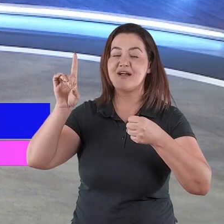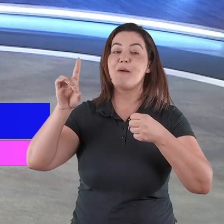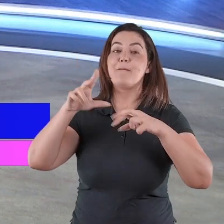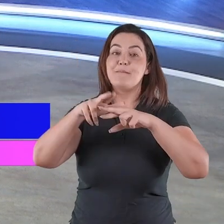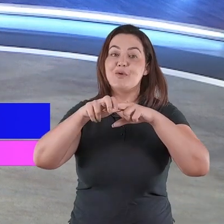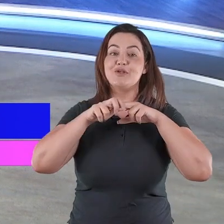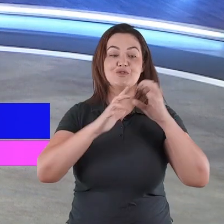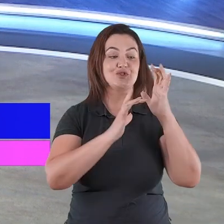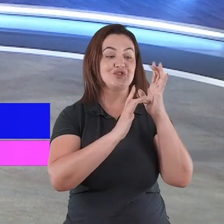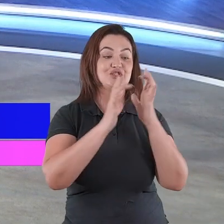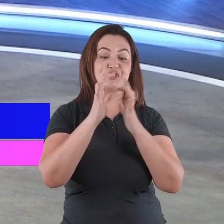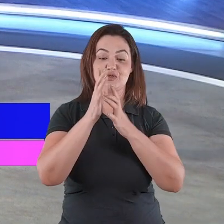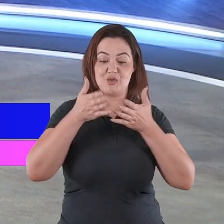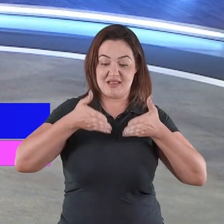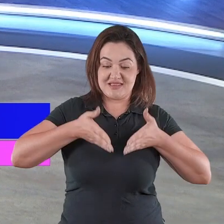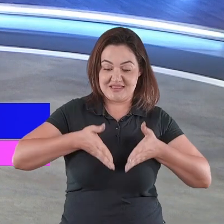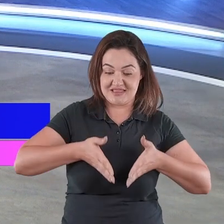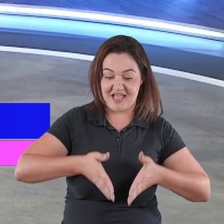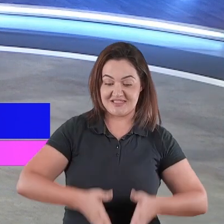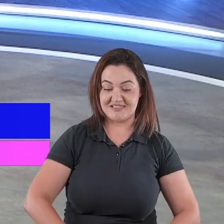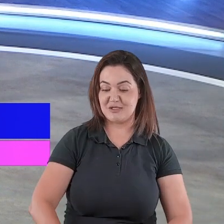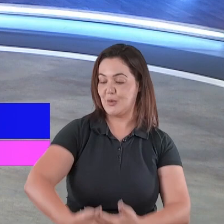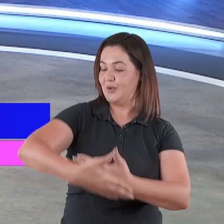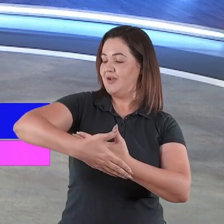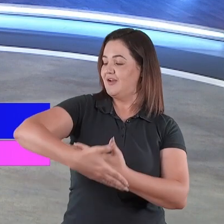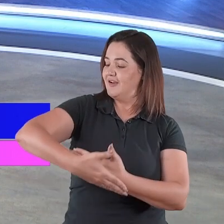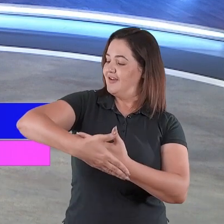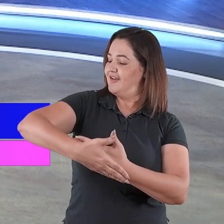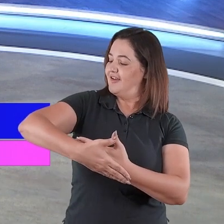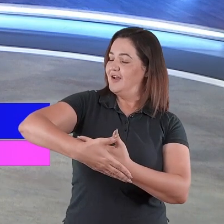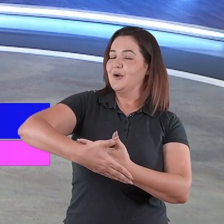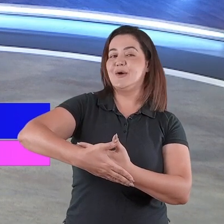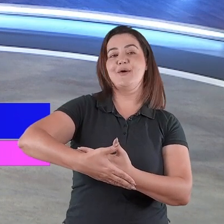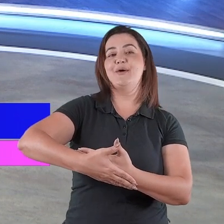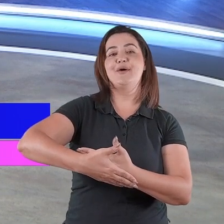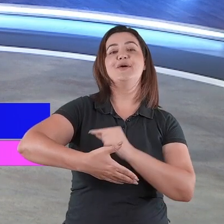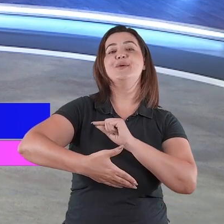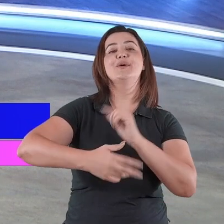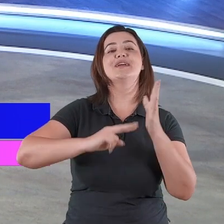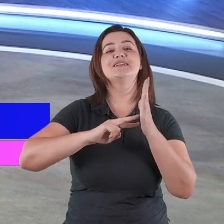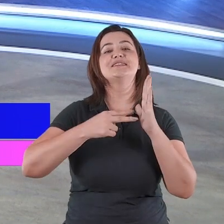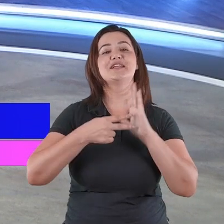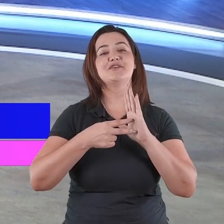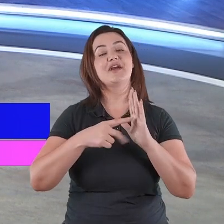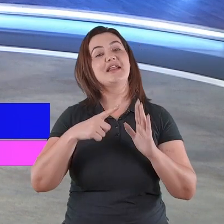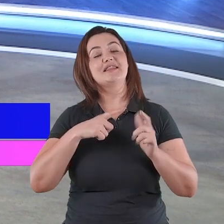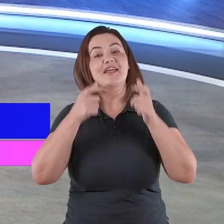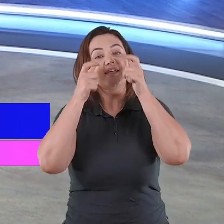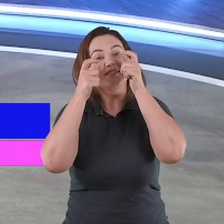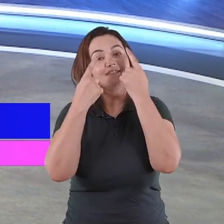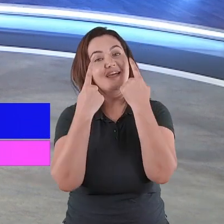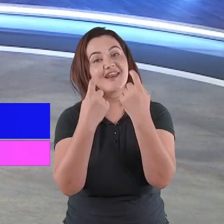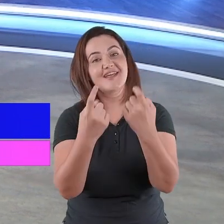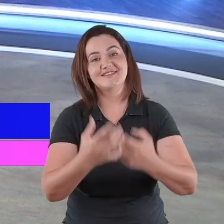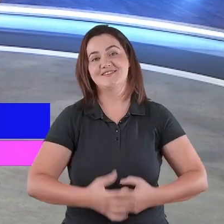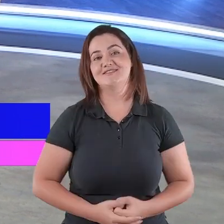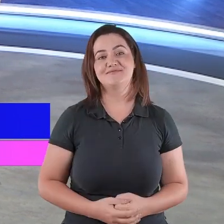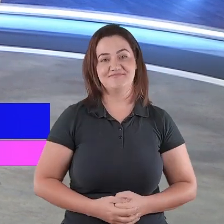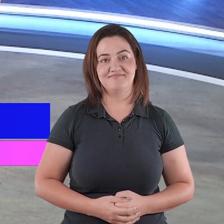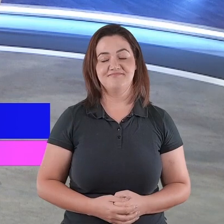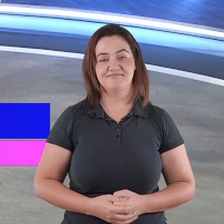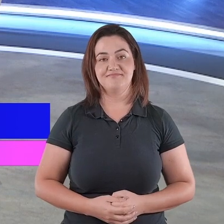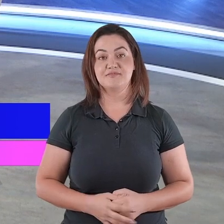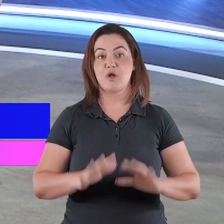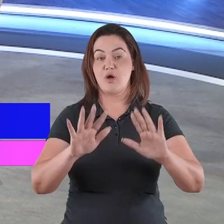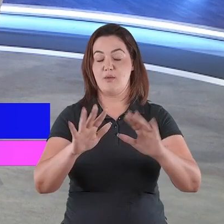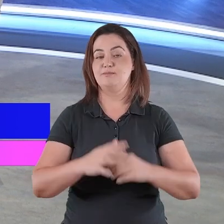entendo que Deus se interessa pelos seres humanos, porque veja só, quando o ser